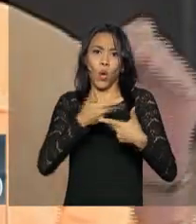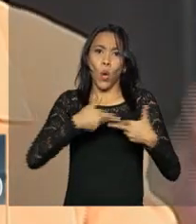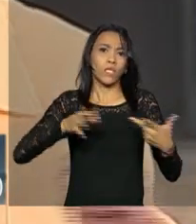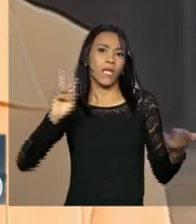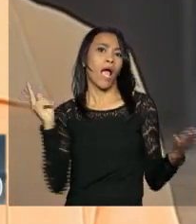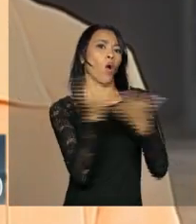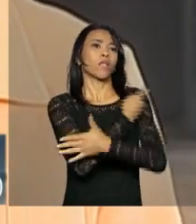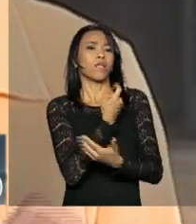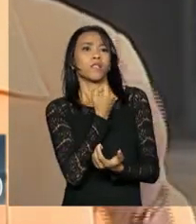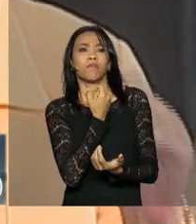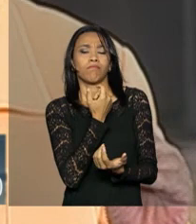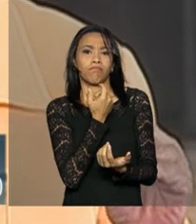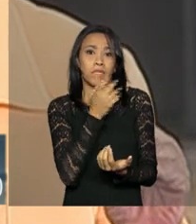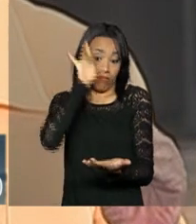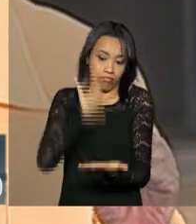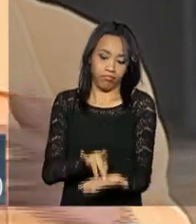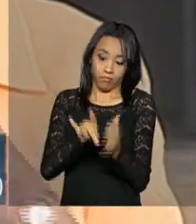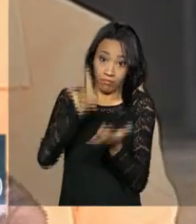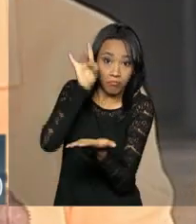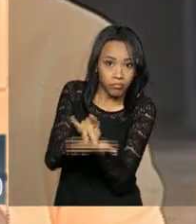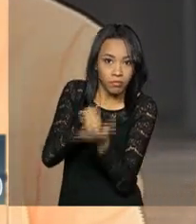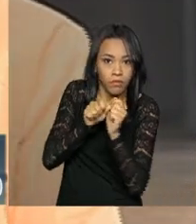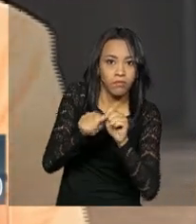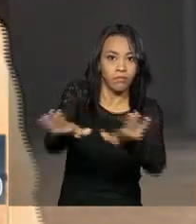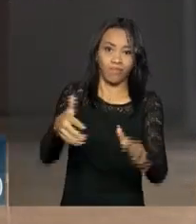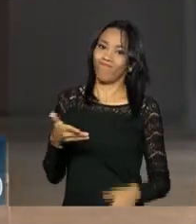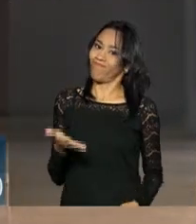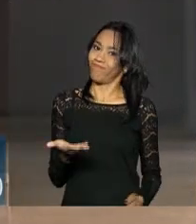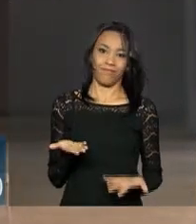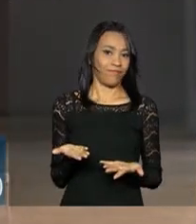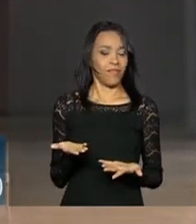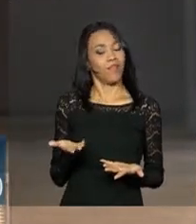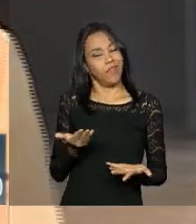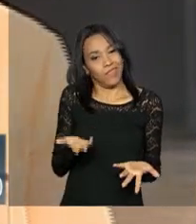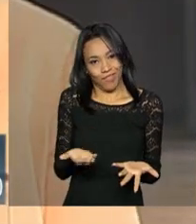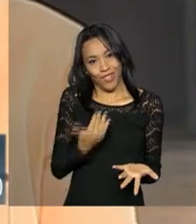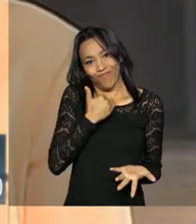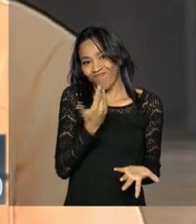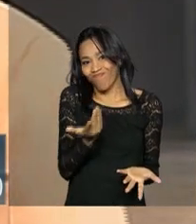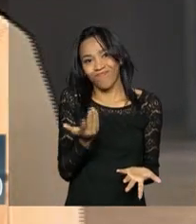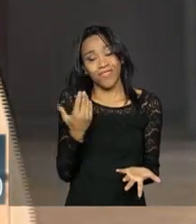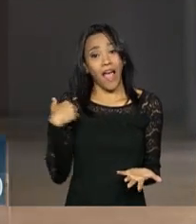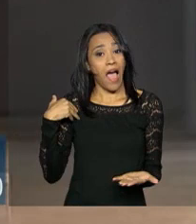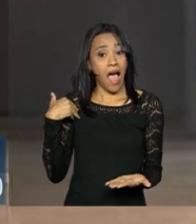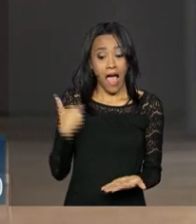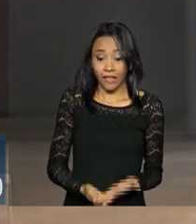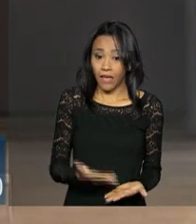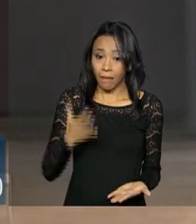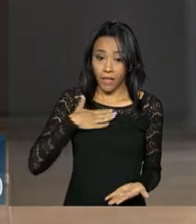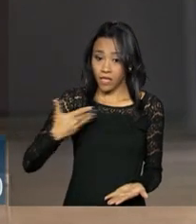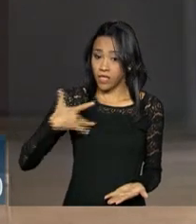em realidade, factoides. Eu lamento muito, isso tem ido desde a minha saúde,